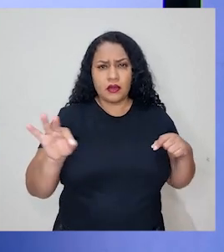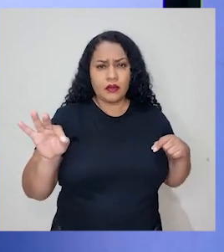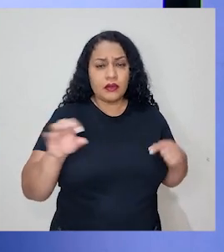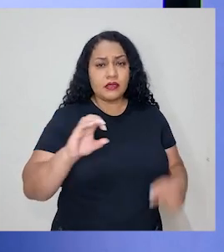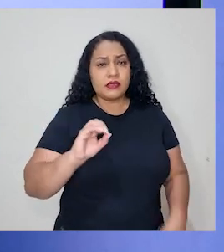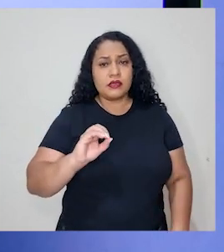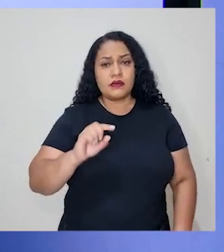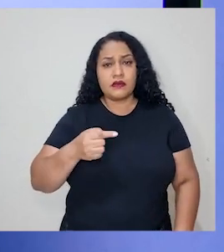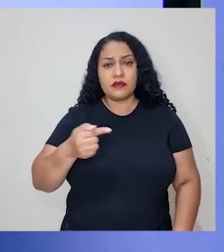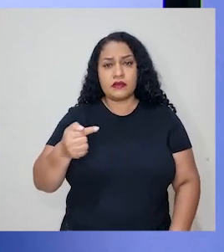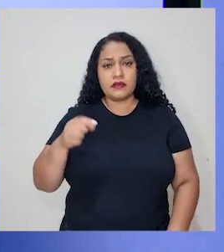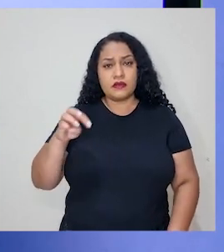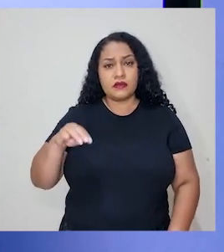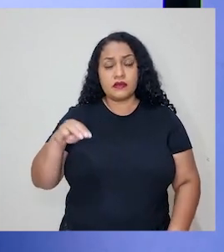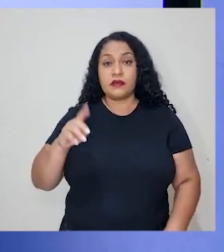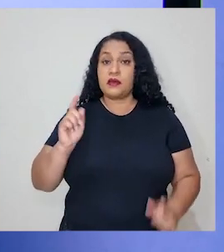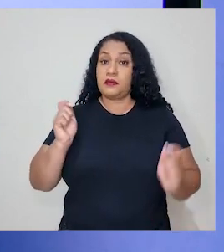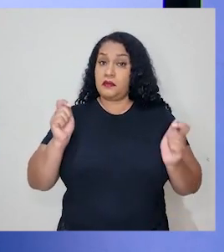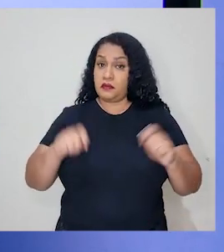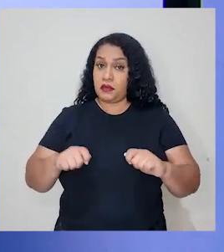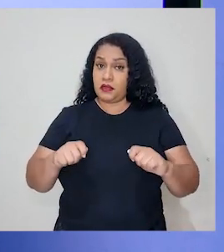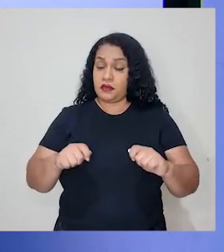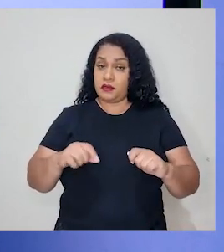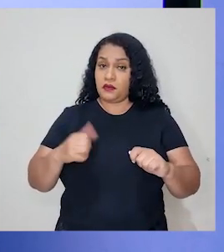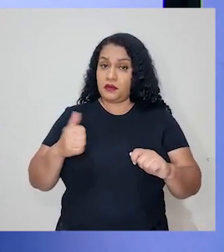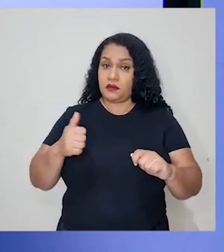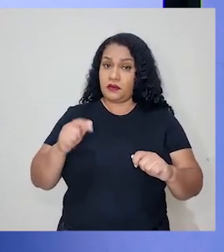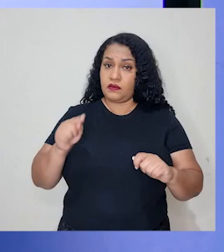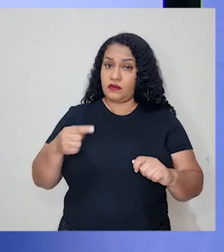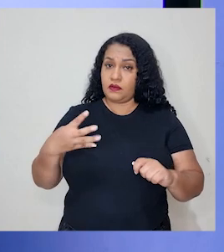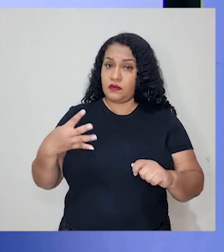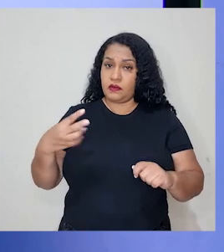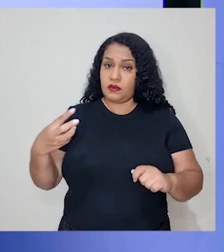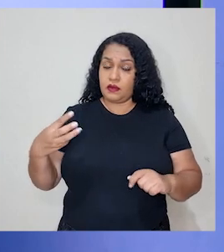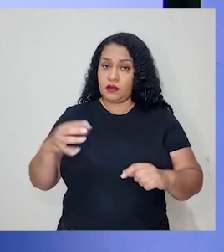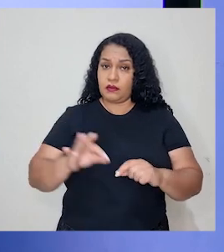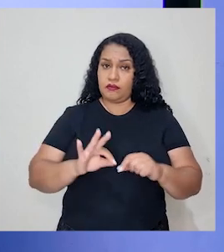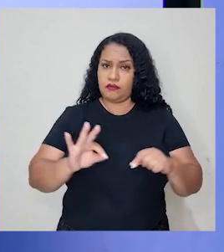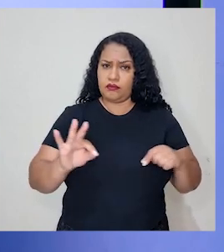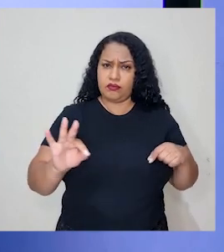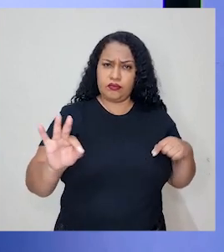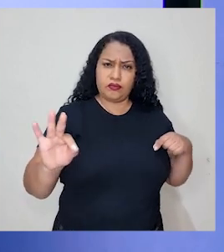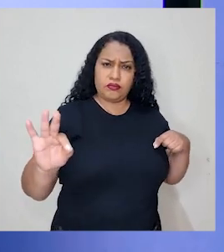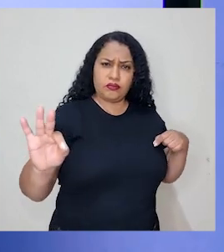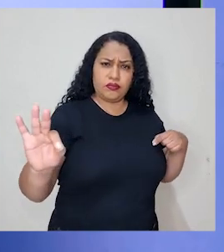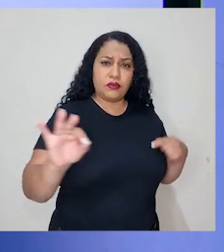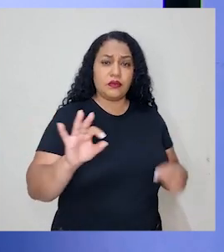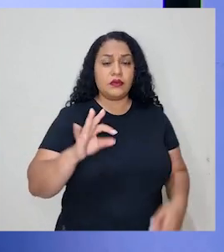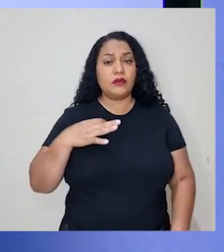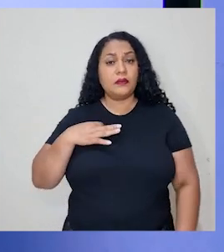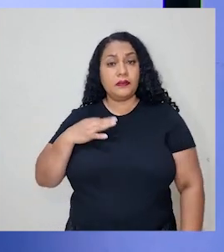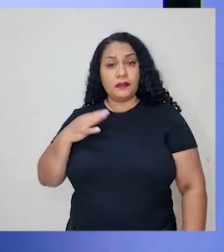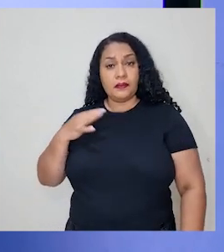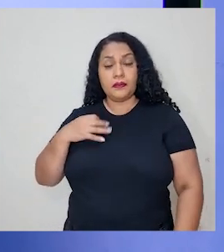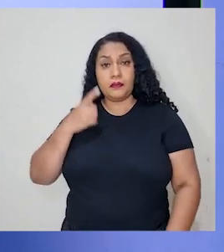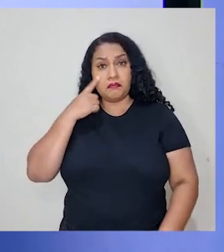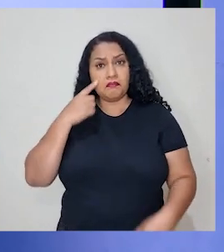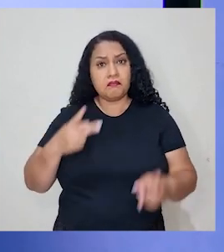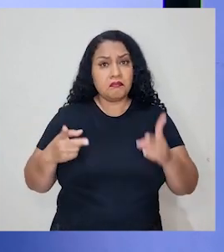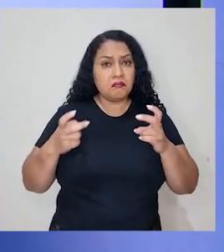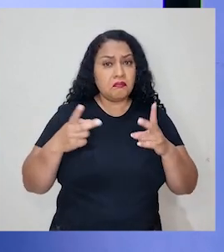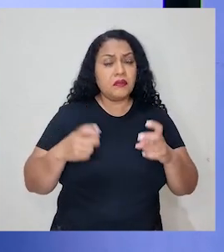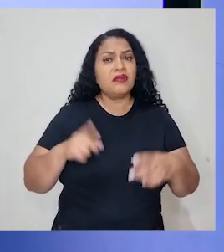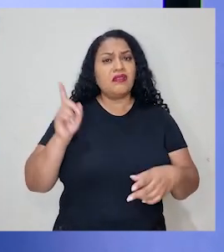0,7 metros, seria necessário 11,43 metros de comprimento de tecido. E a gente vê que